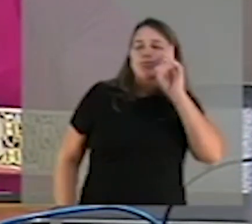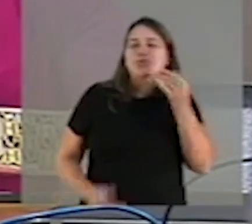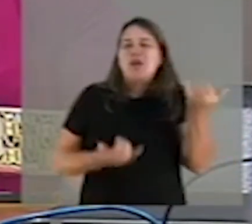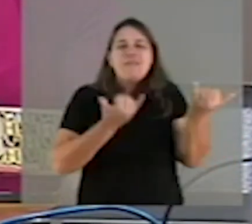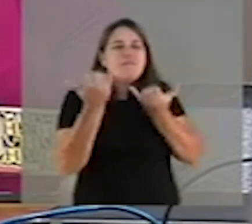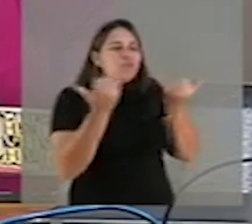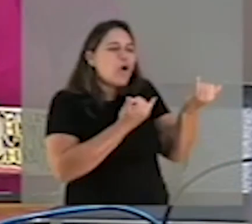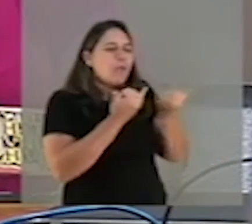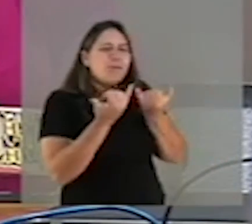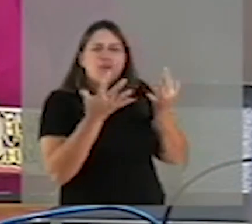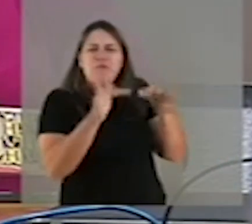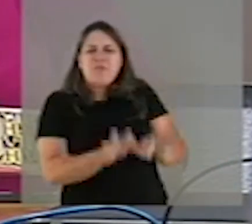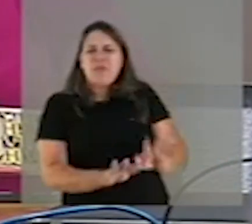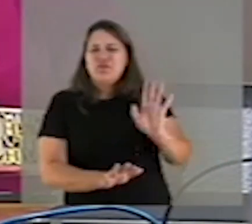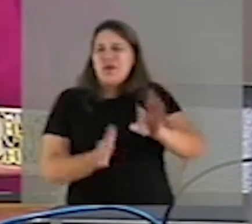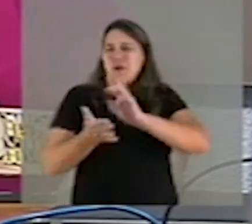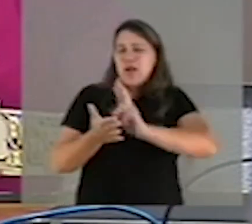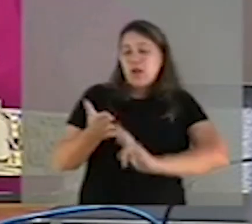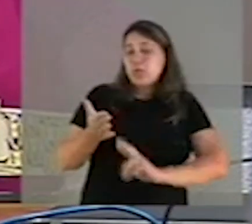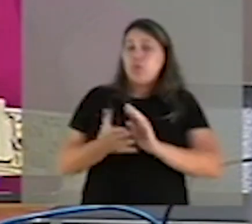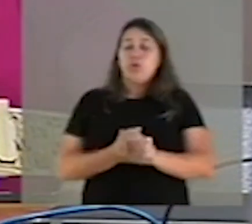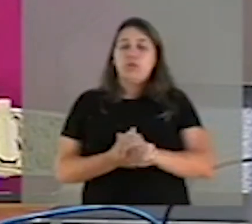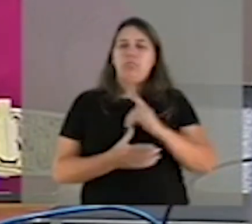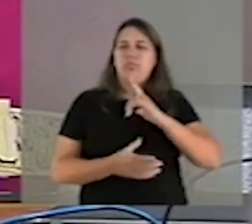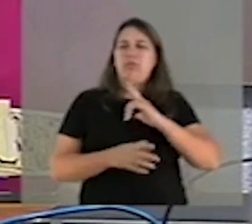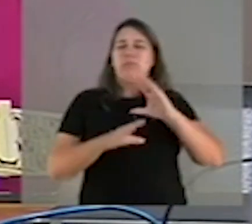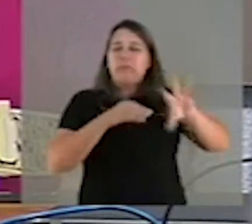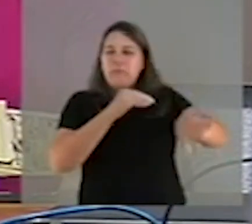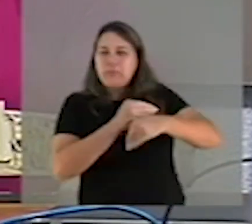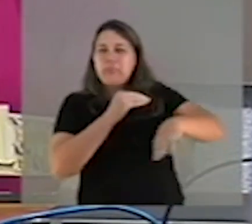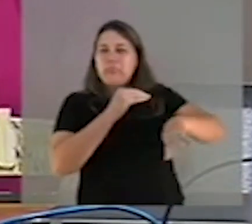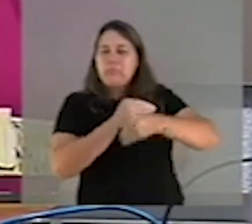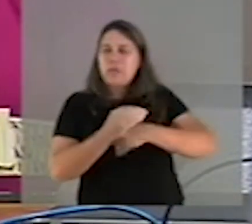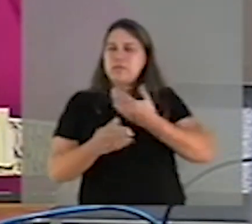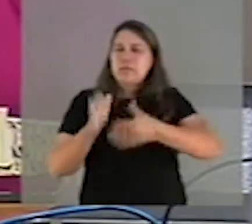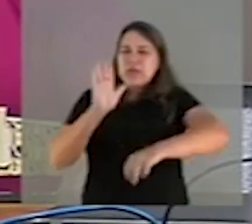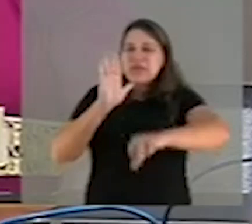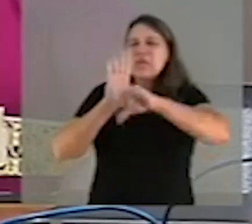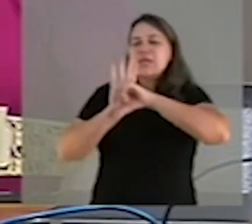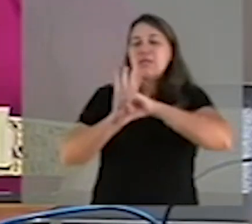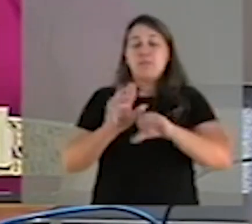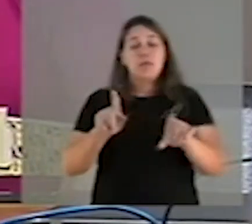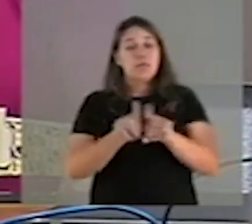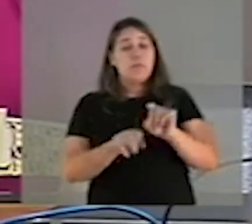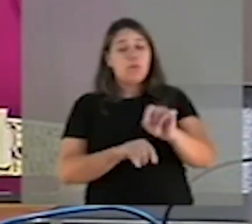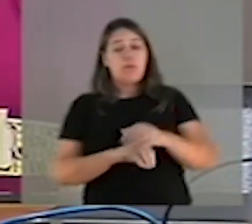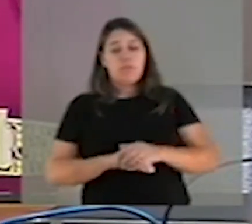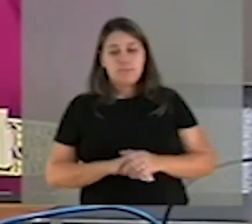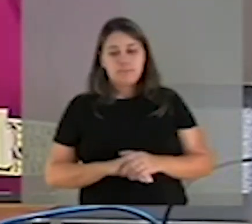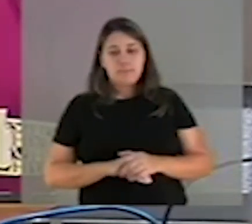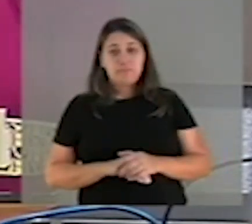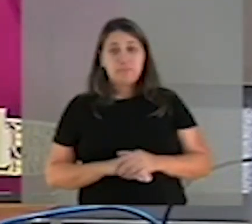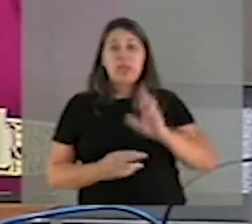de conclusão do relatório, com mais e mais imputações de crimes, inclusive com